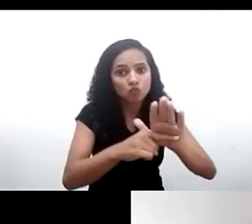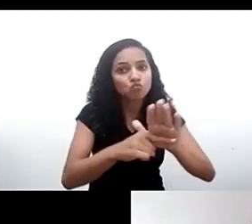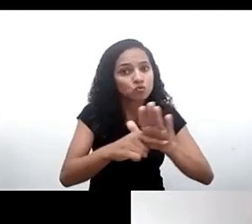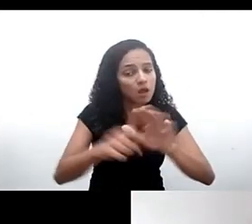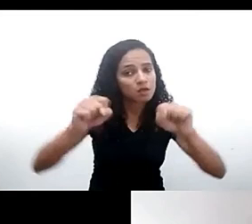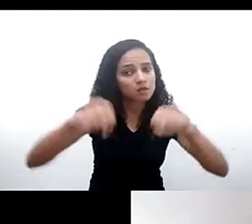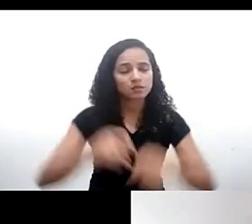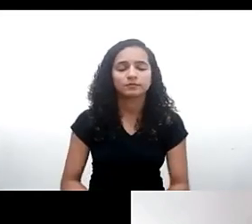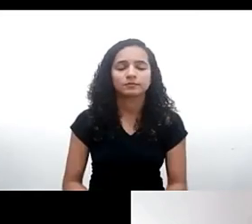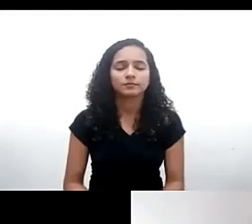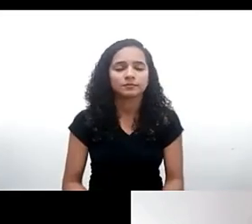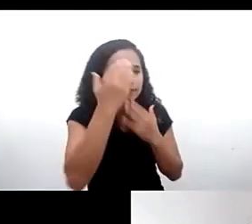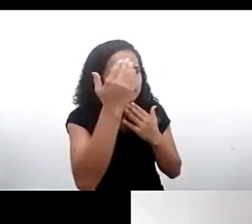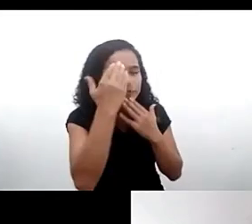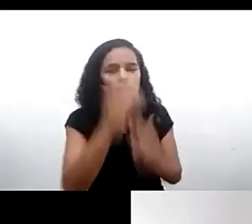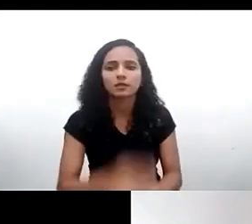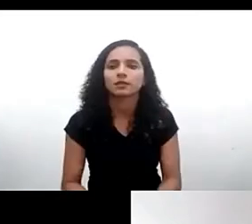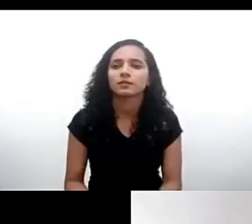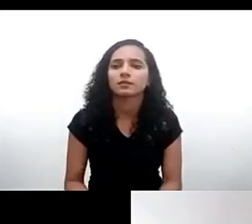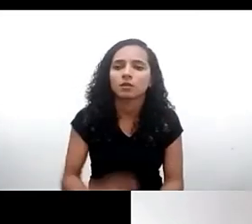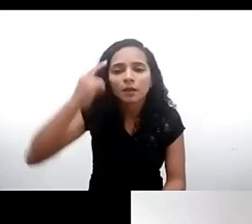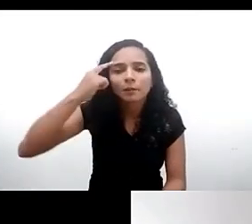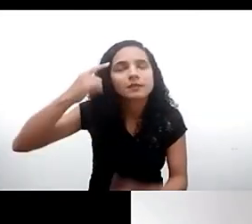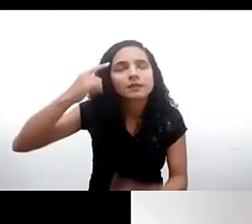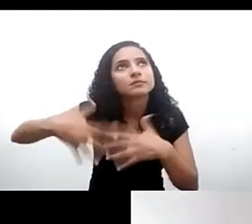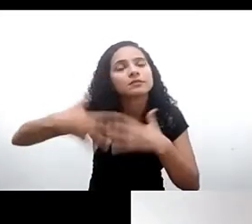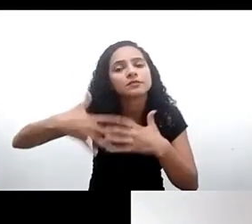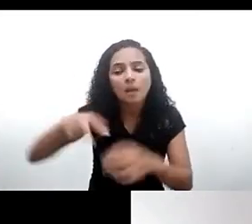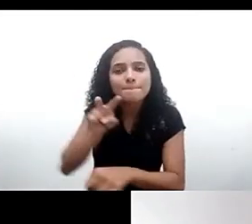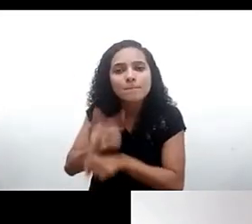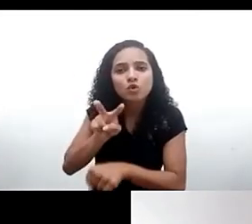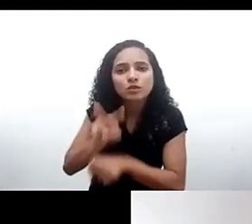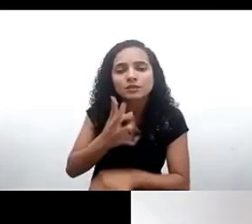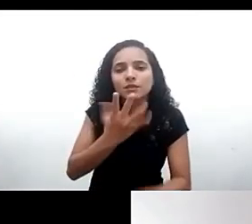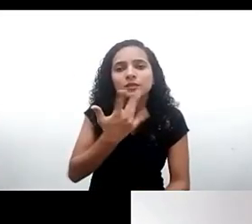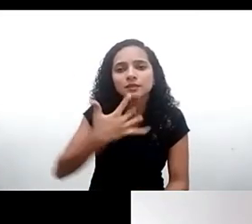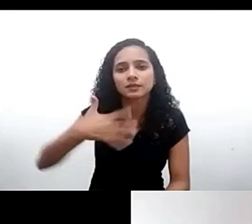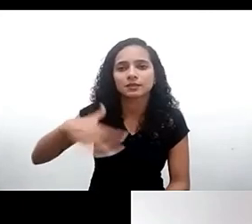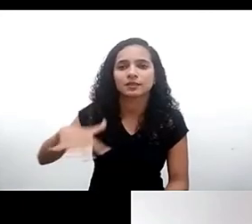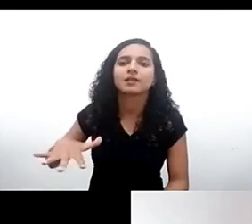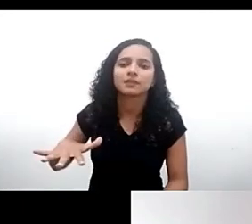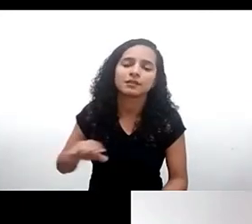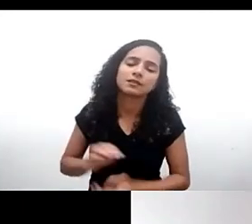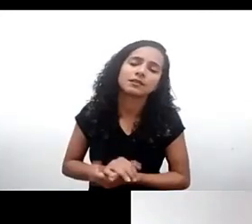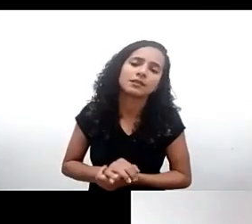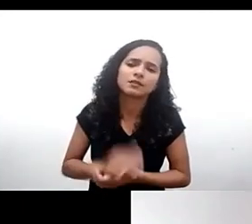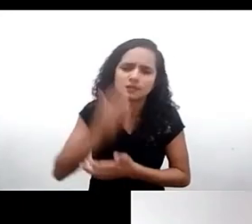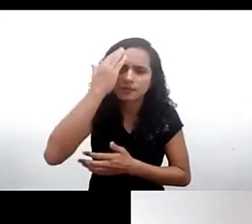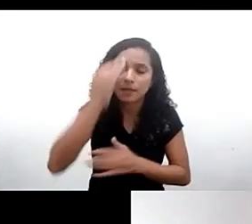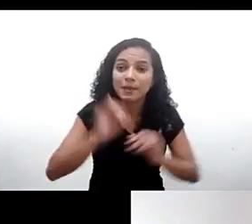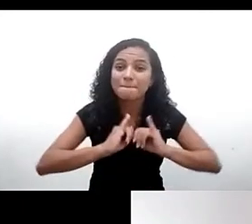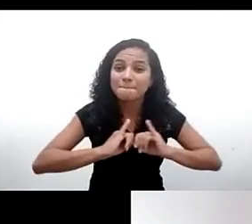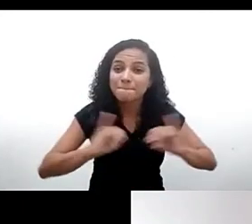Obrigado Laura certamente pensar né na proteção da criança e como que muitas vezes essas publicidades